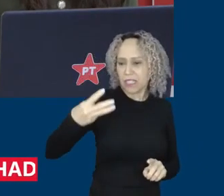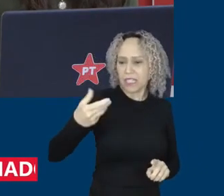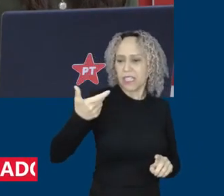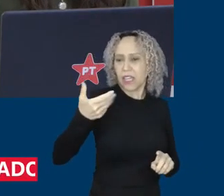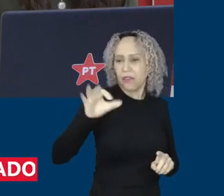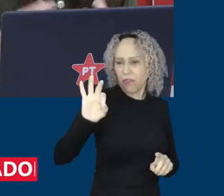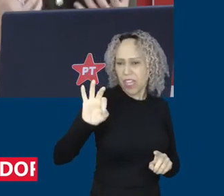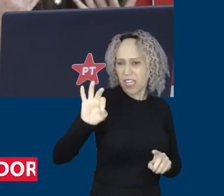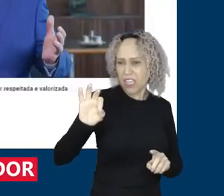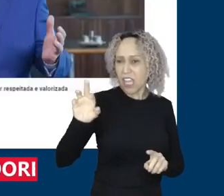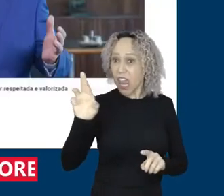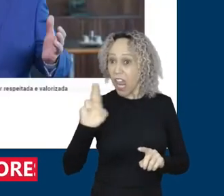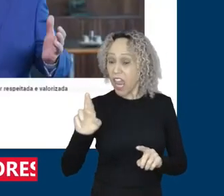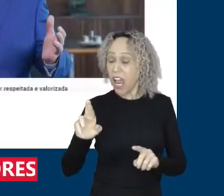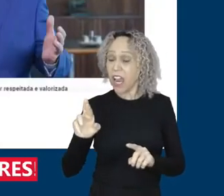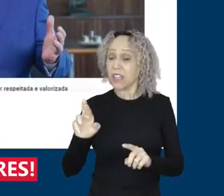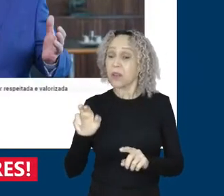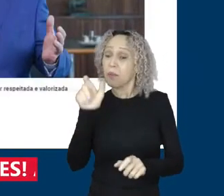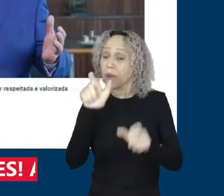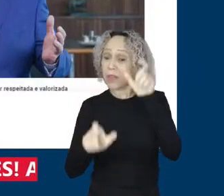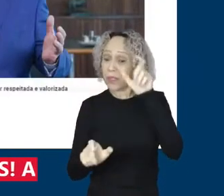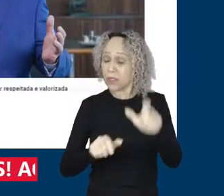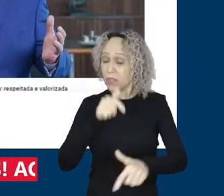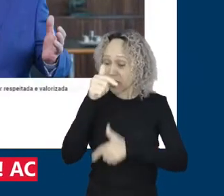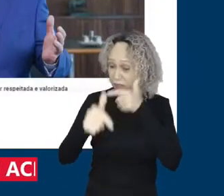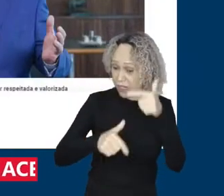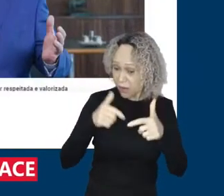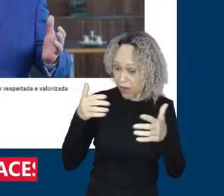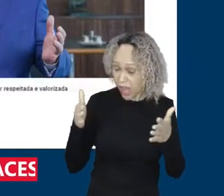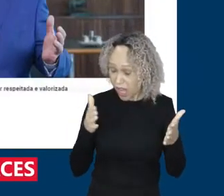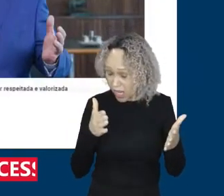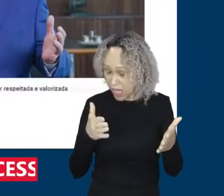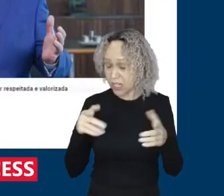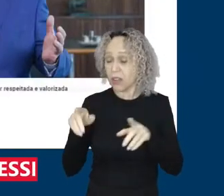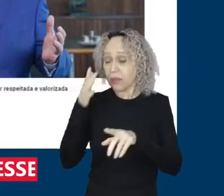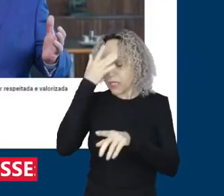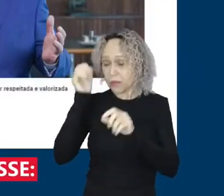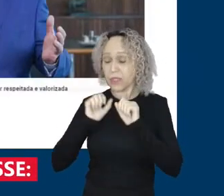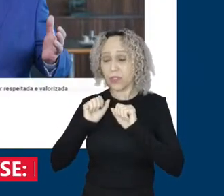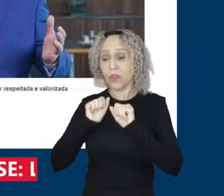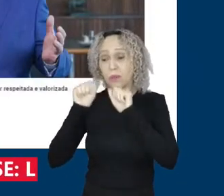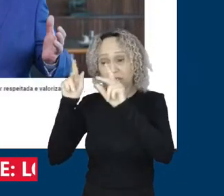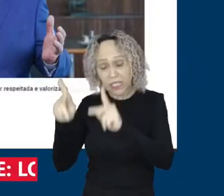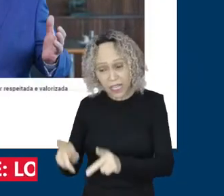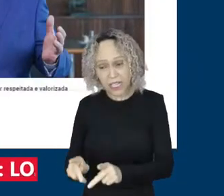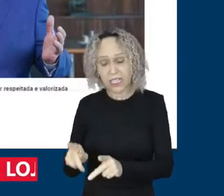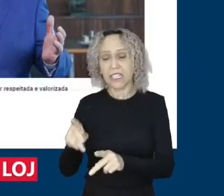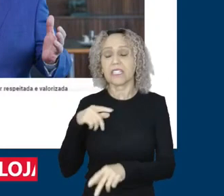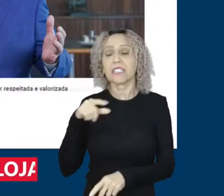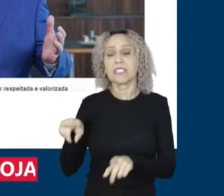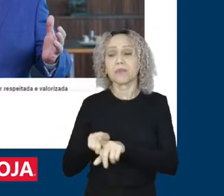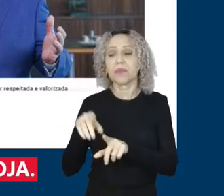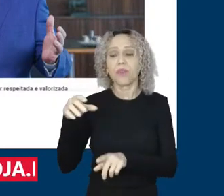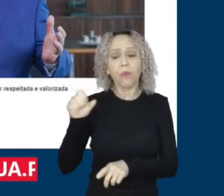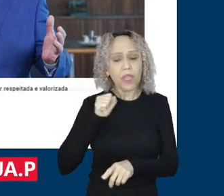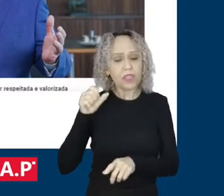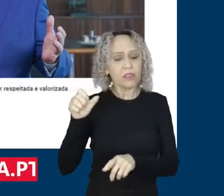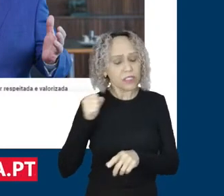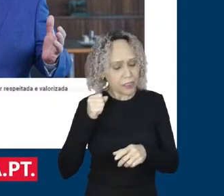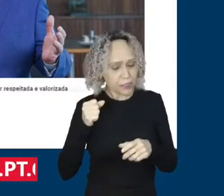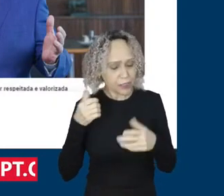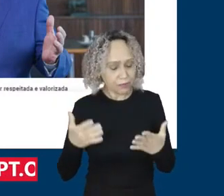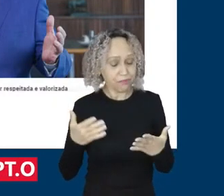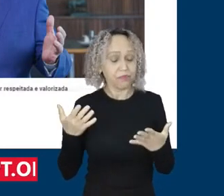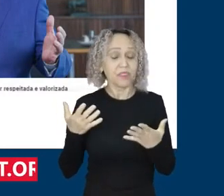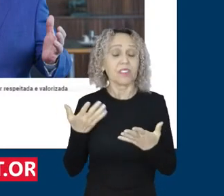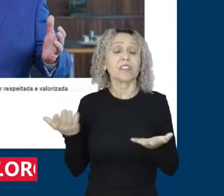e pensionistas. E é o primeiro aumento real acima da inflação depois de seis anos. Eu gostaria que o comentasse a retomada